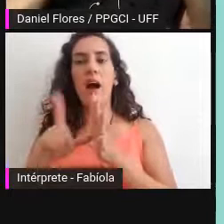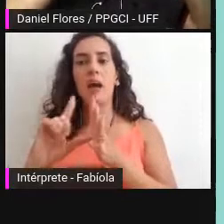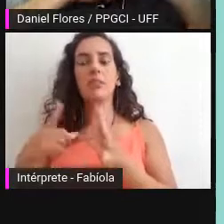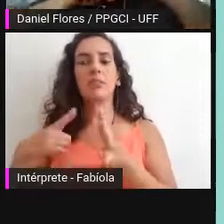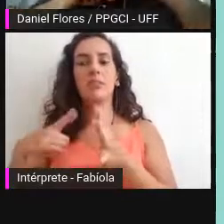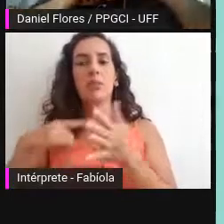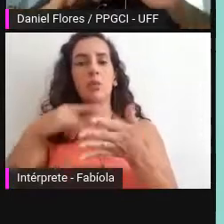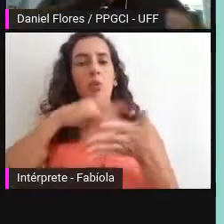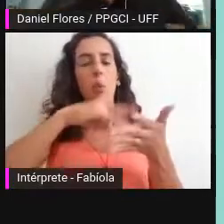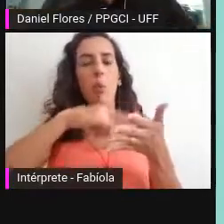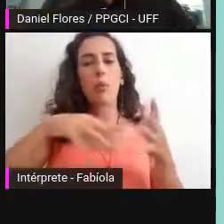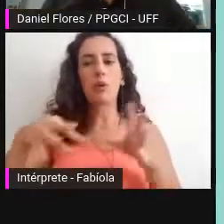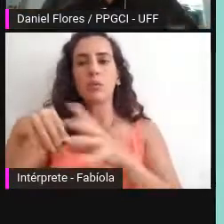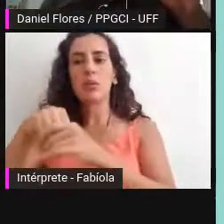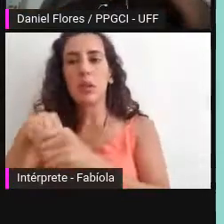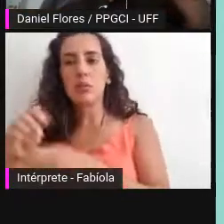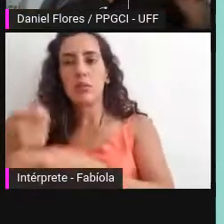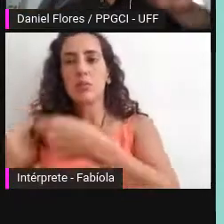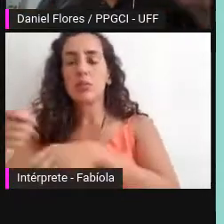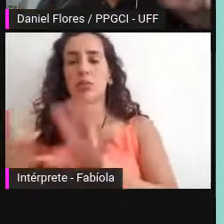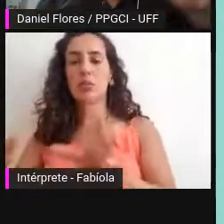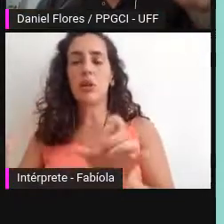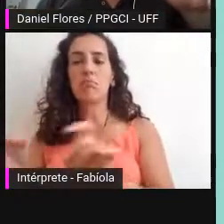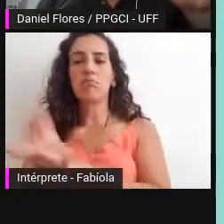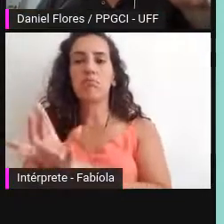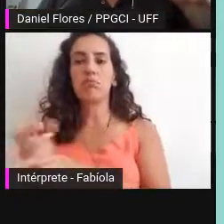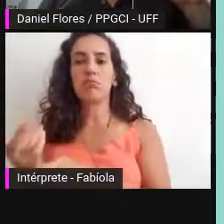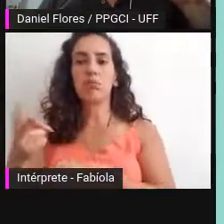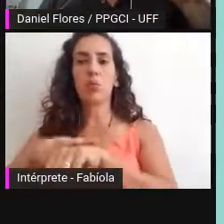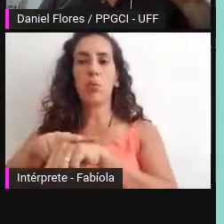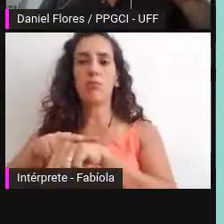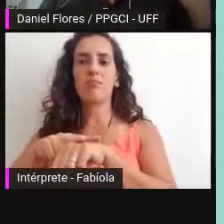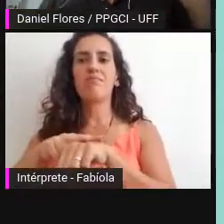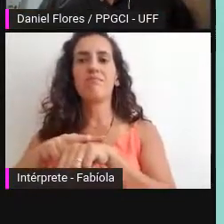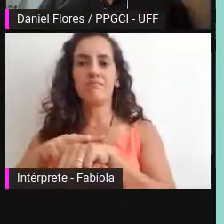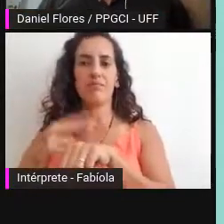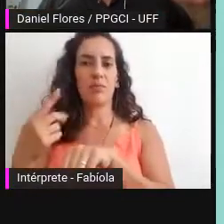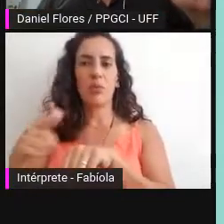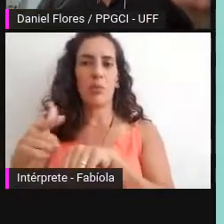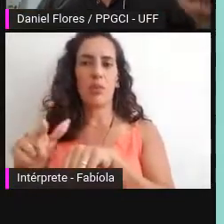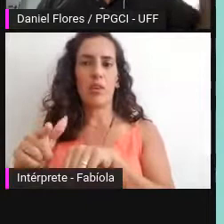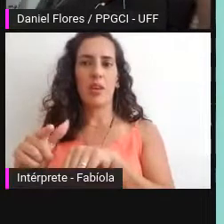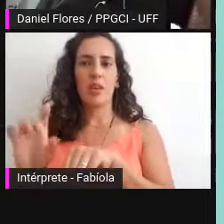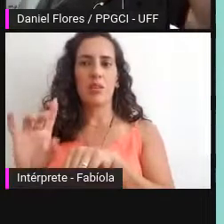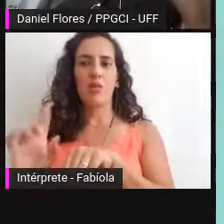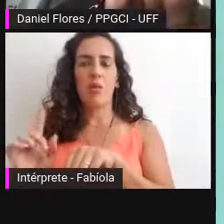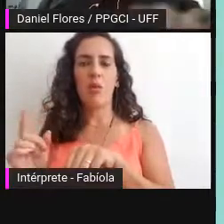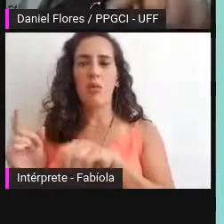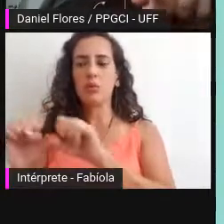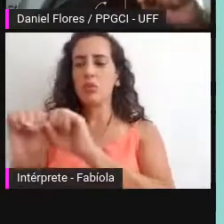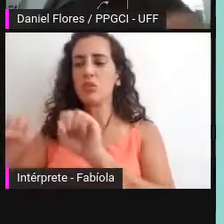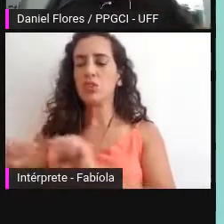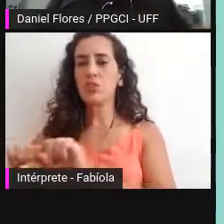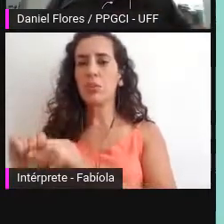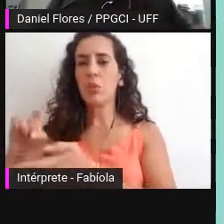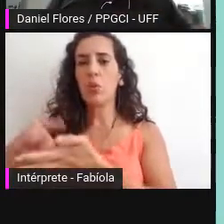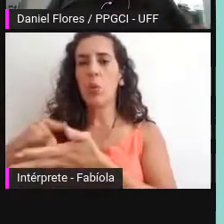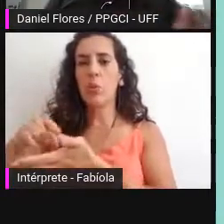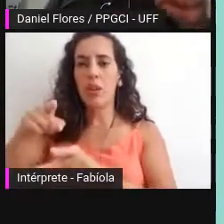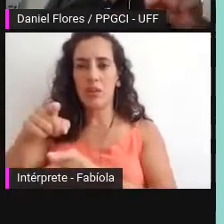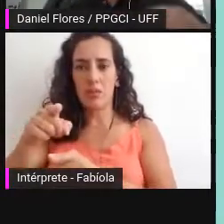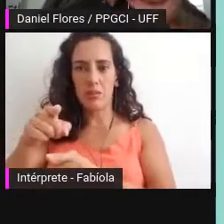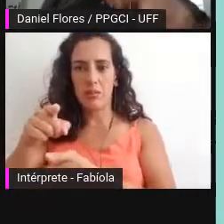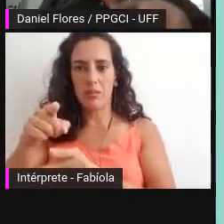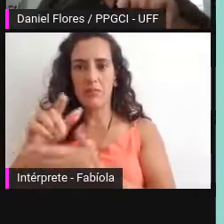dentro do sistema de negócio não existe mais o sistema de gestão de documentos nesse cenário 3